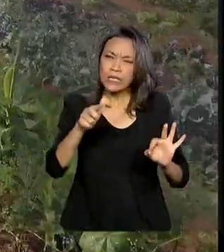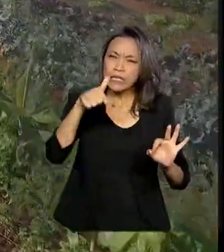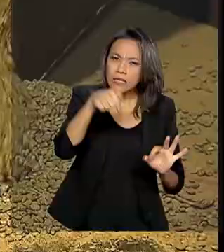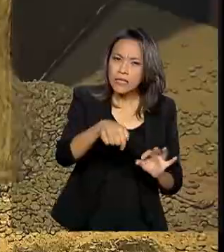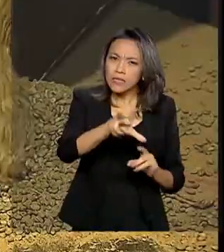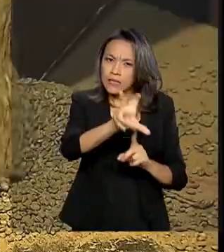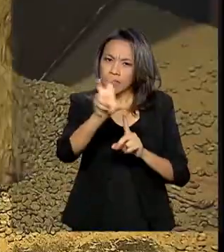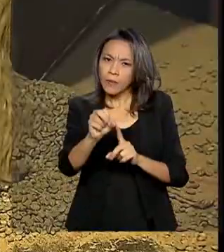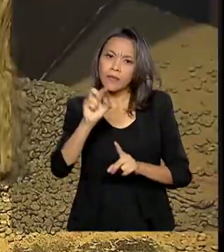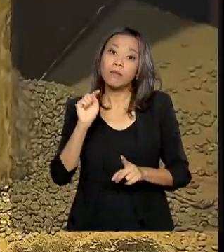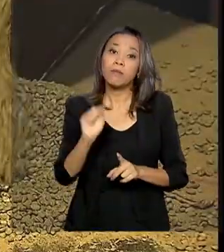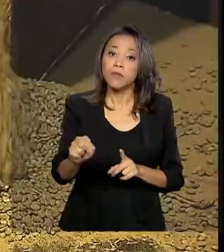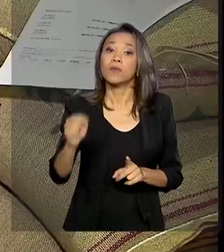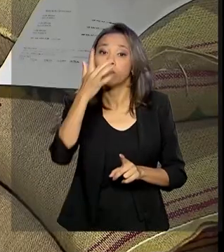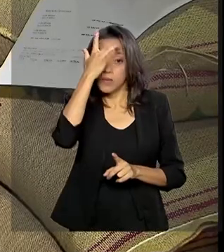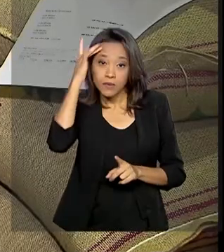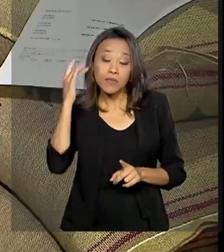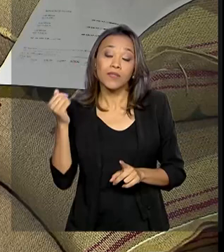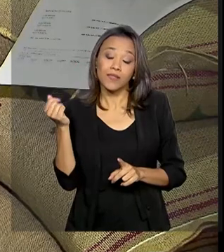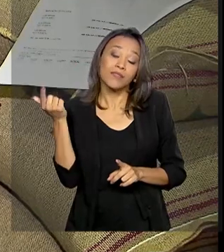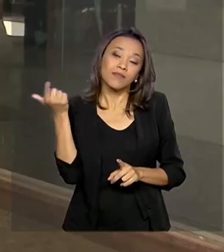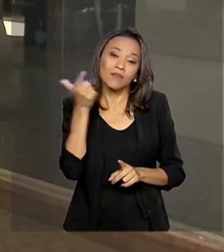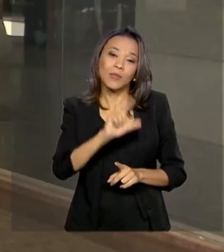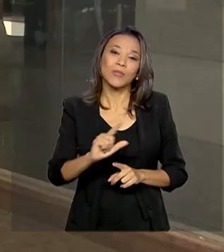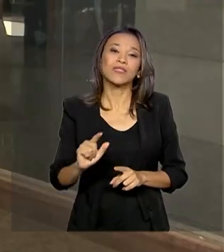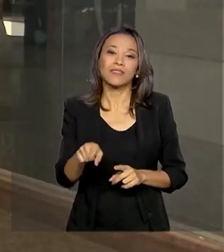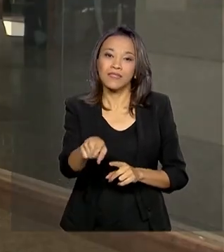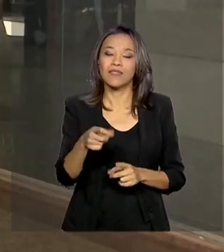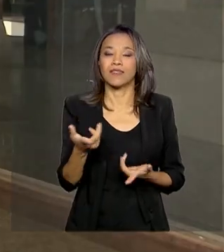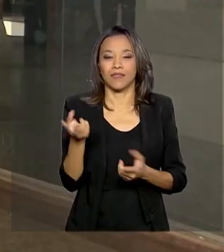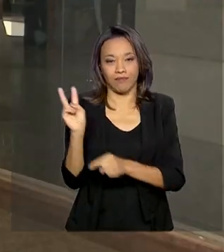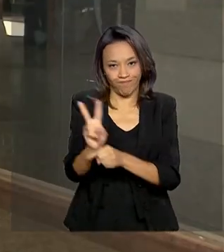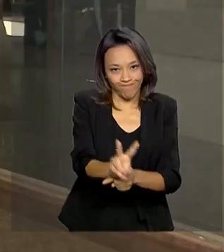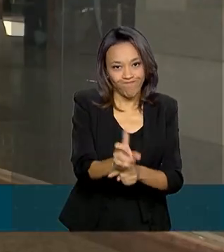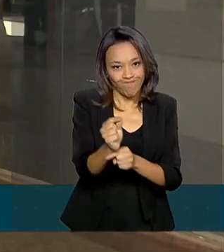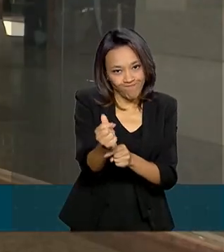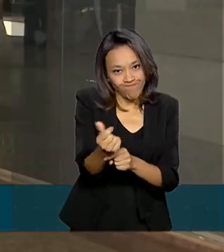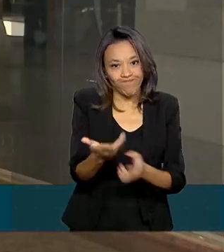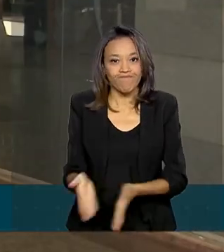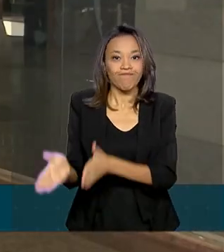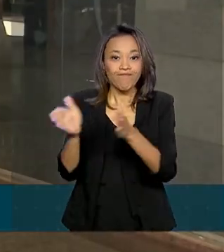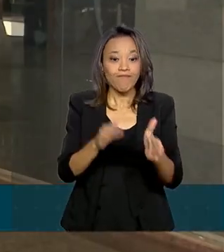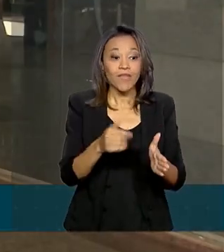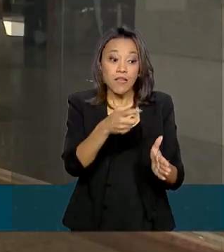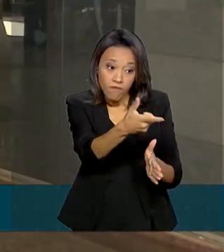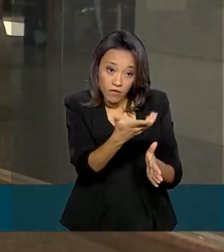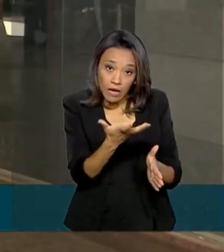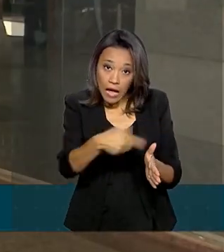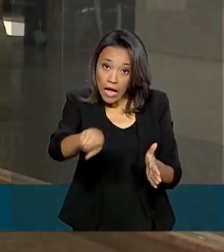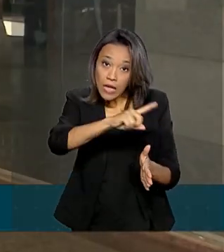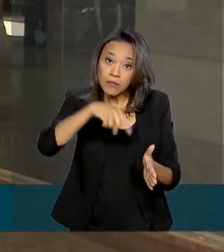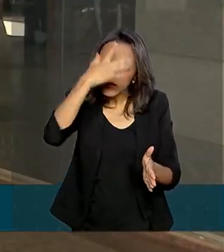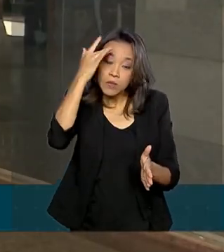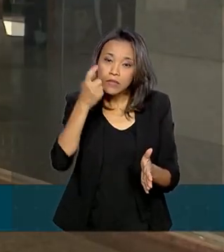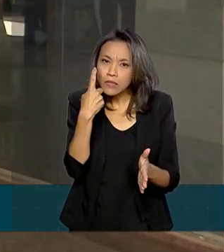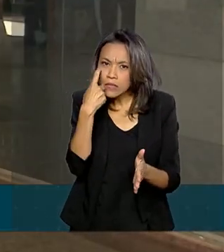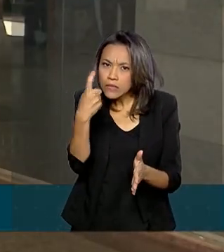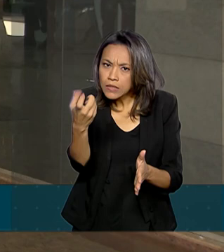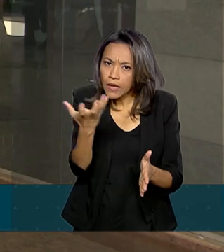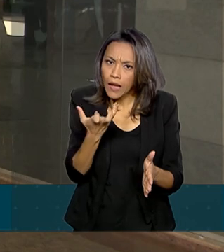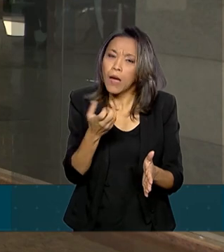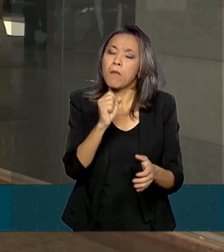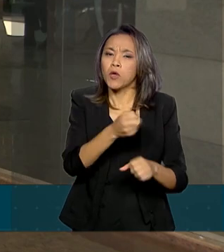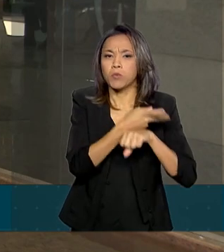mil clientes sejam atendidos. Os produtores interessados em tomar o crédito podem procurar uma agência, um